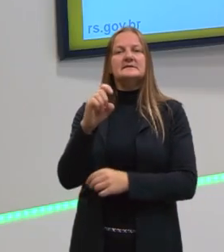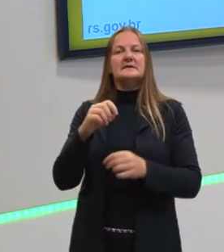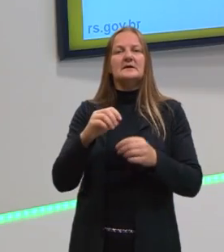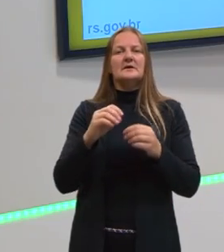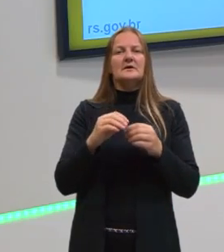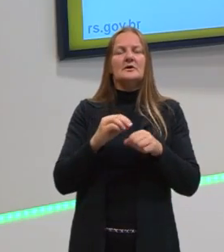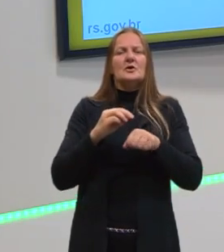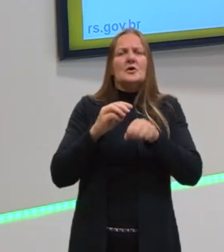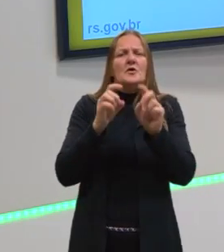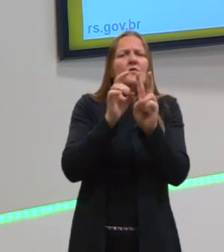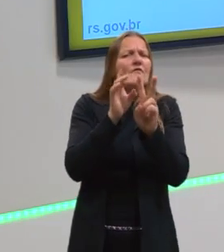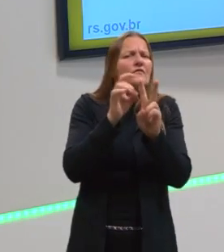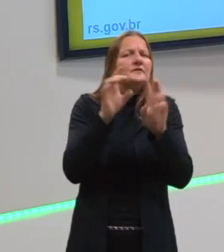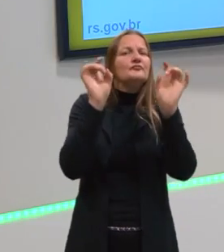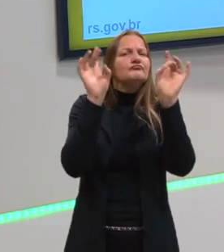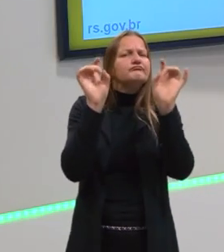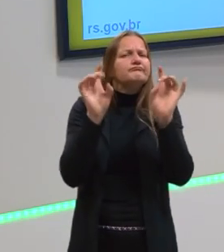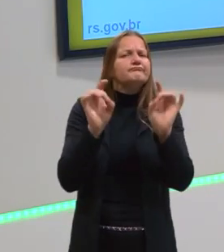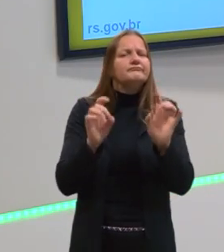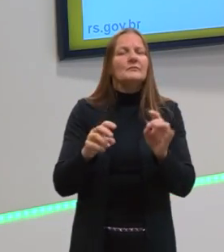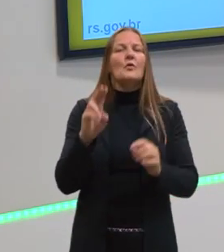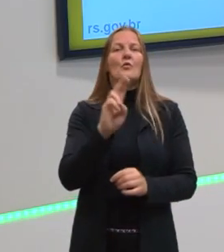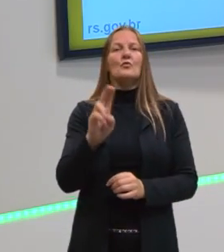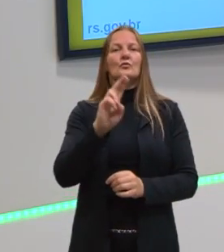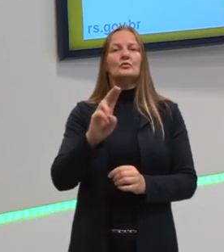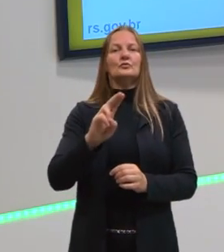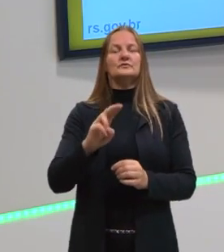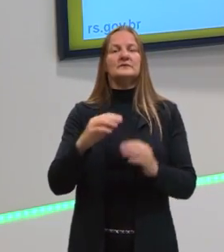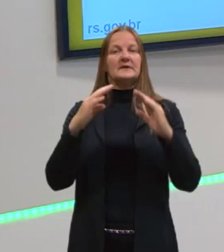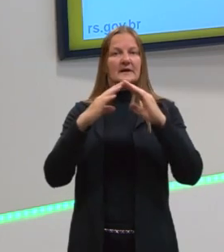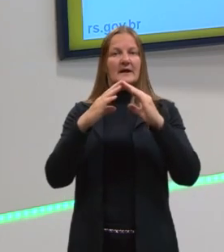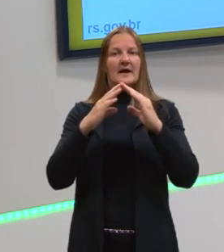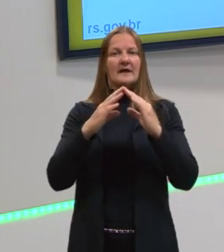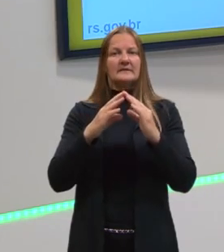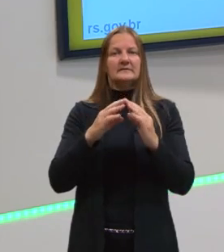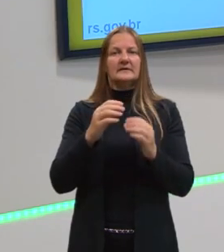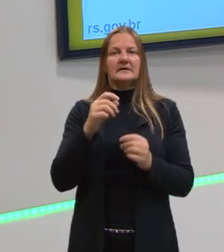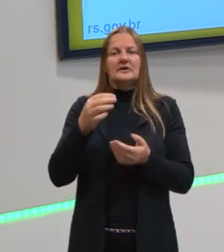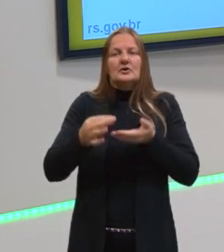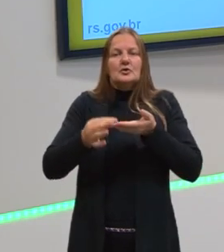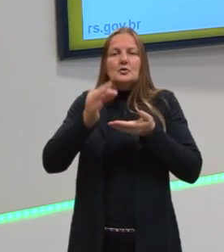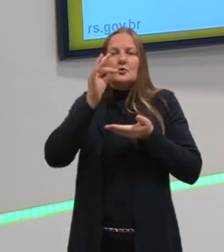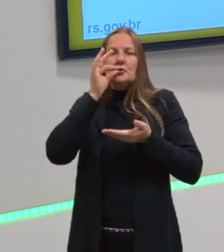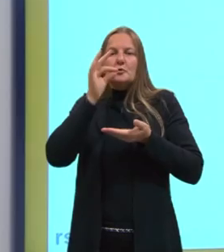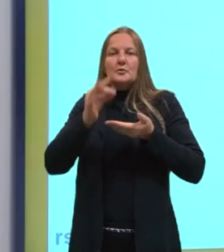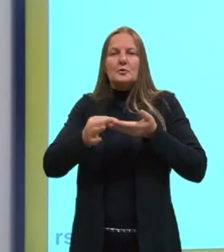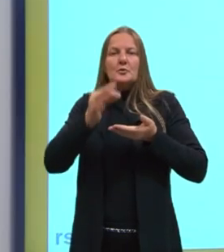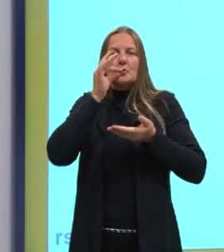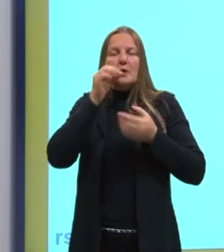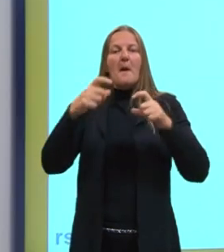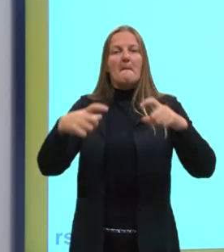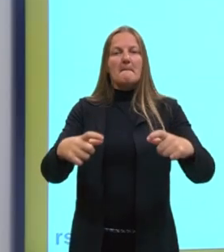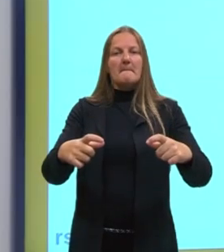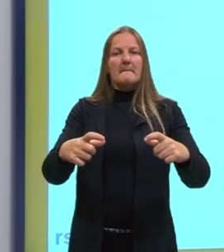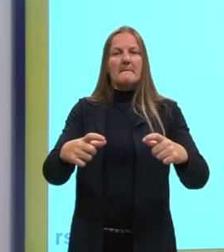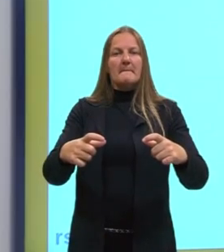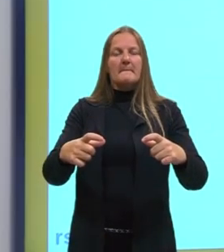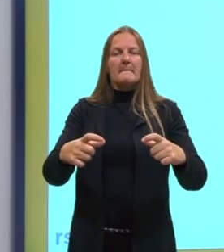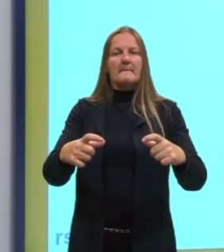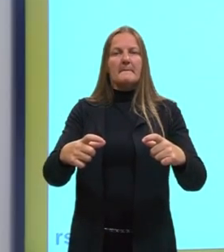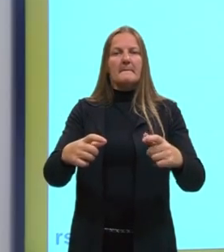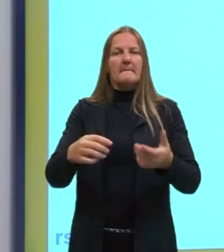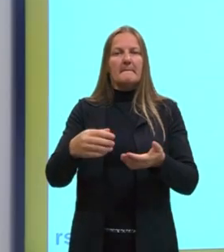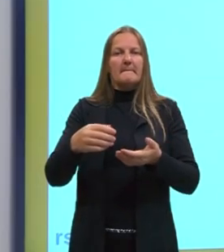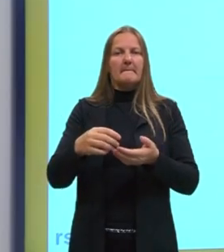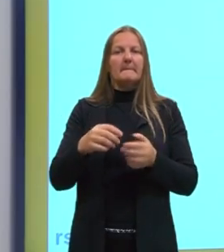que é um tipo específico, que geralmente a gente usa em casa. A gente tem as xícaras, os pratos. Geralmente